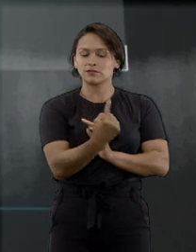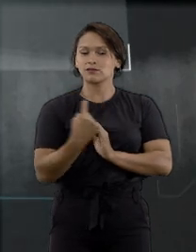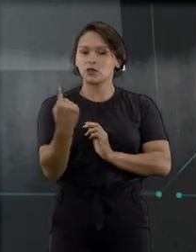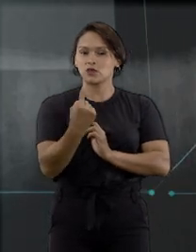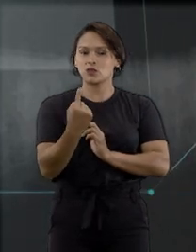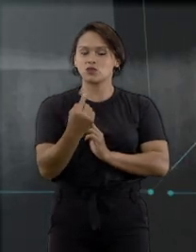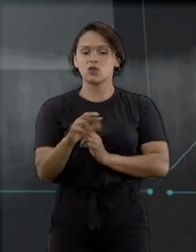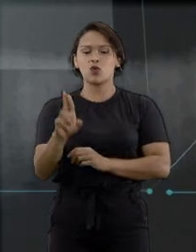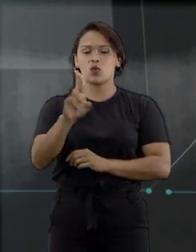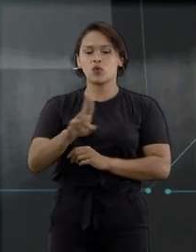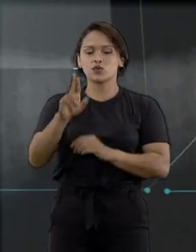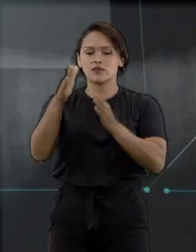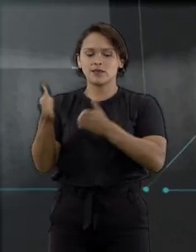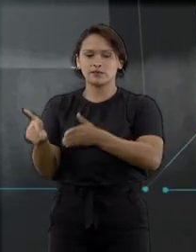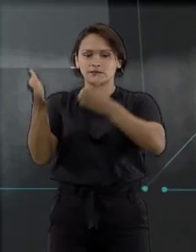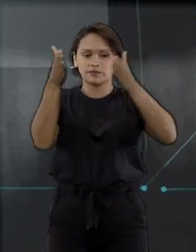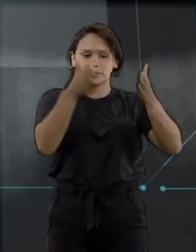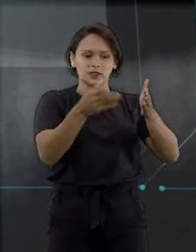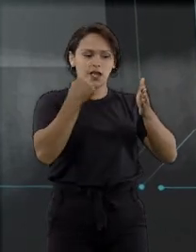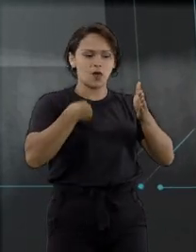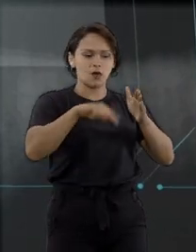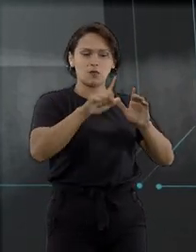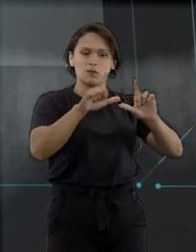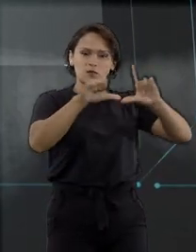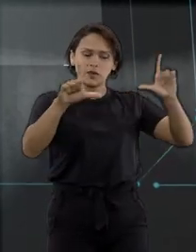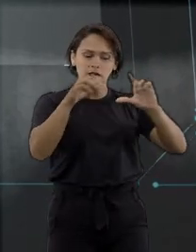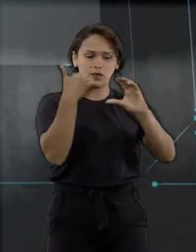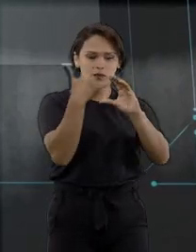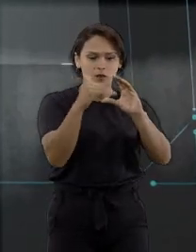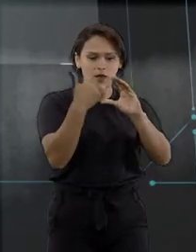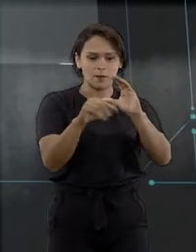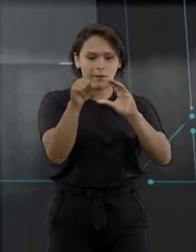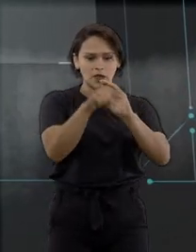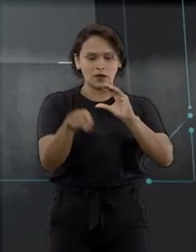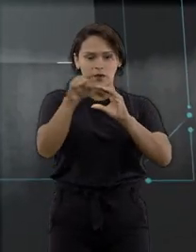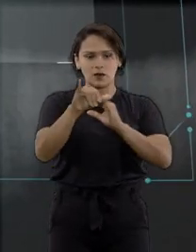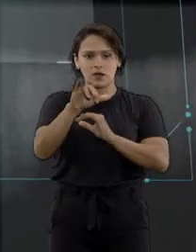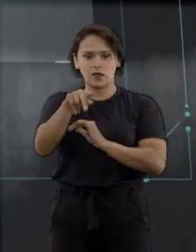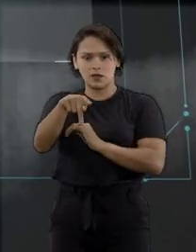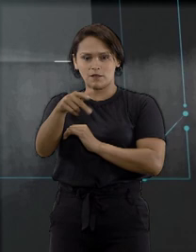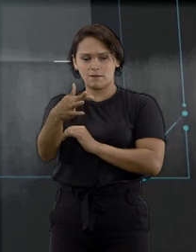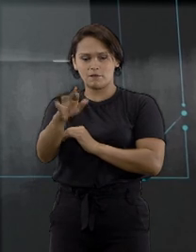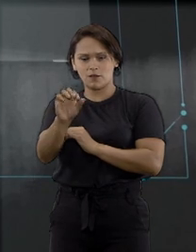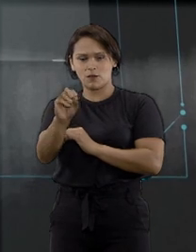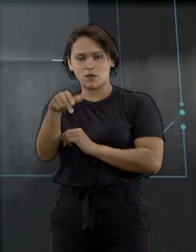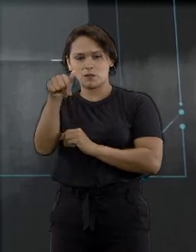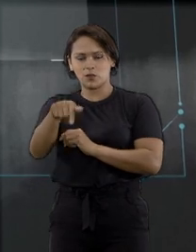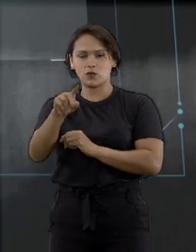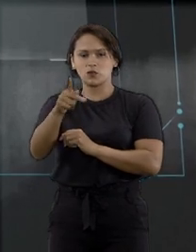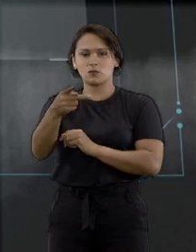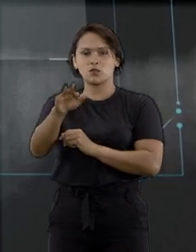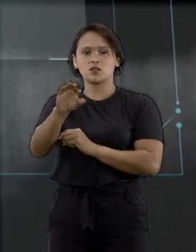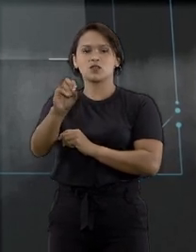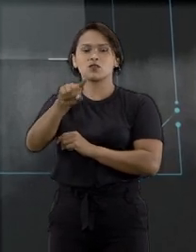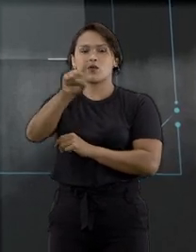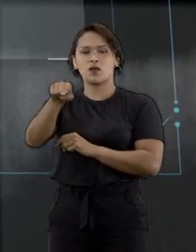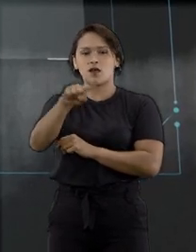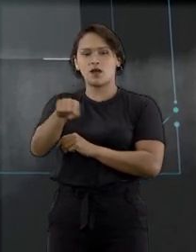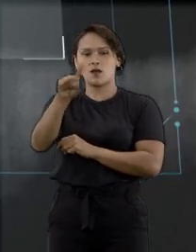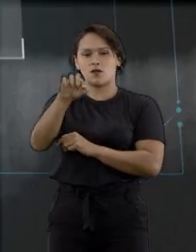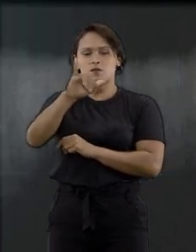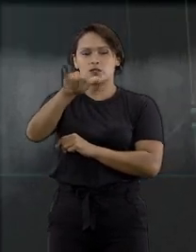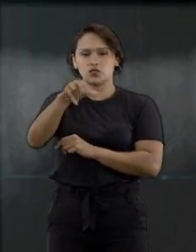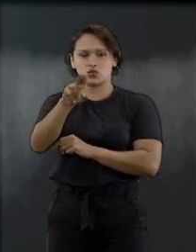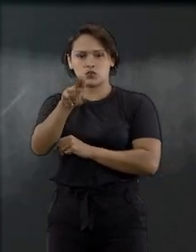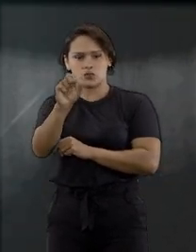automaticamente direcionado a mandar um e-mail para o informa.processual.stj.jus.br.